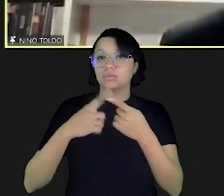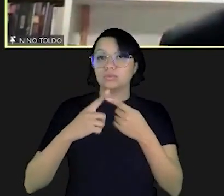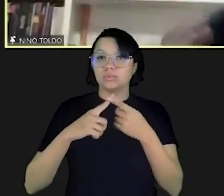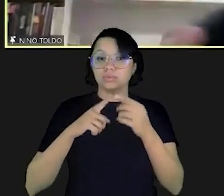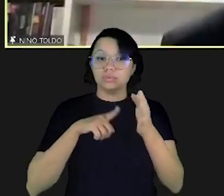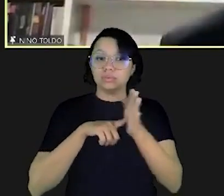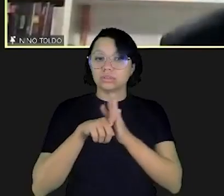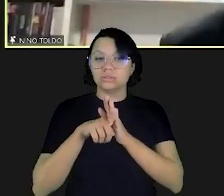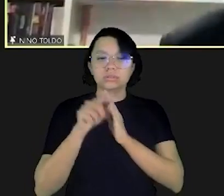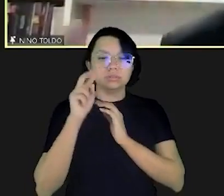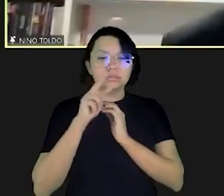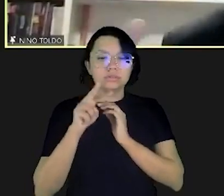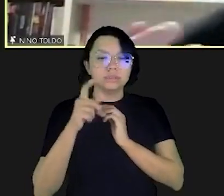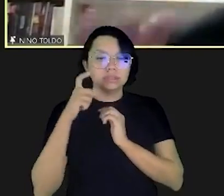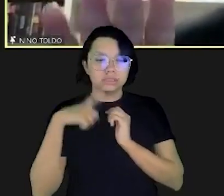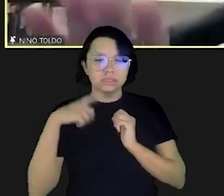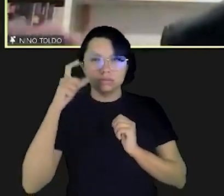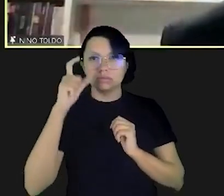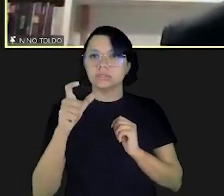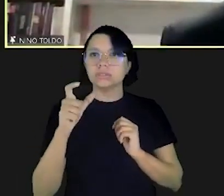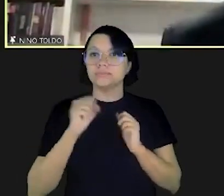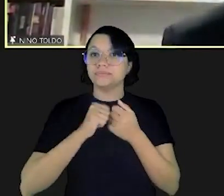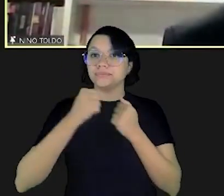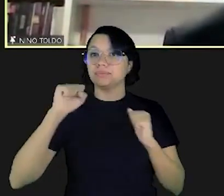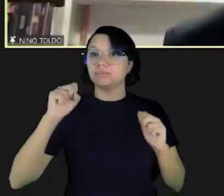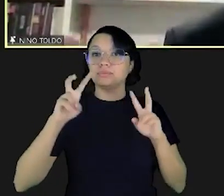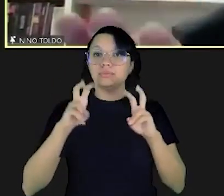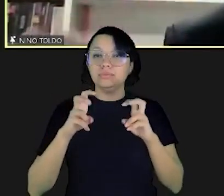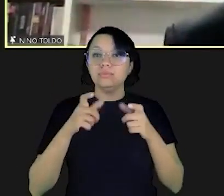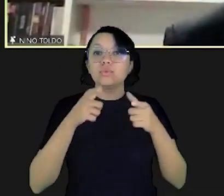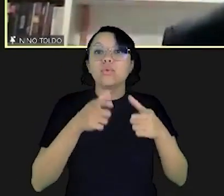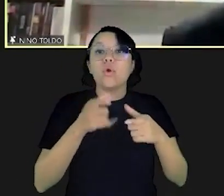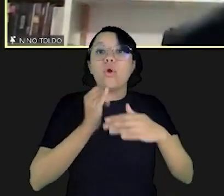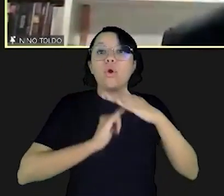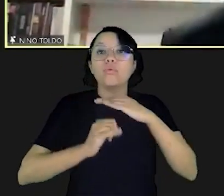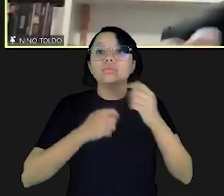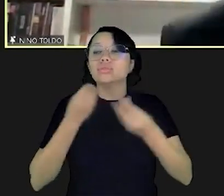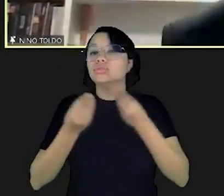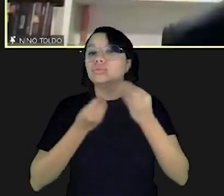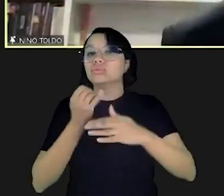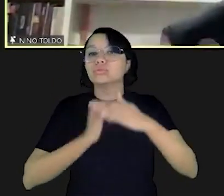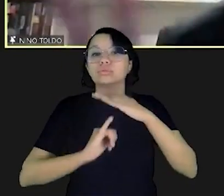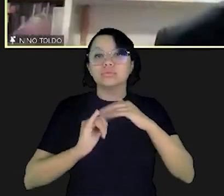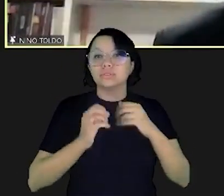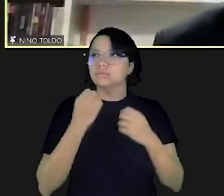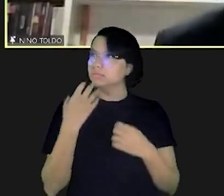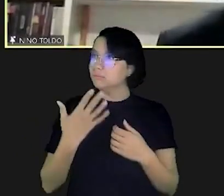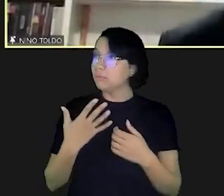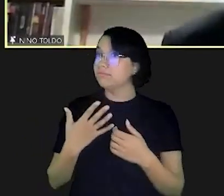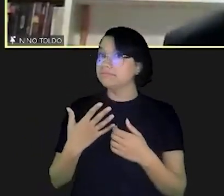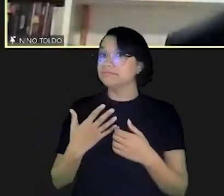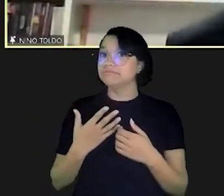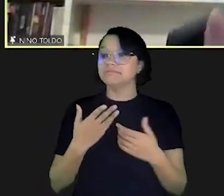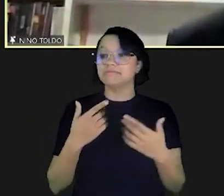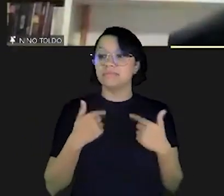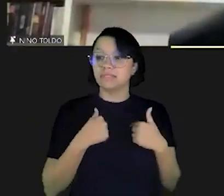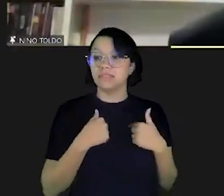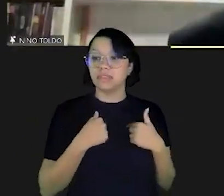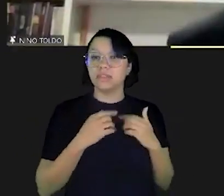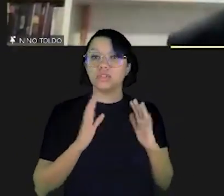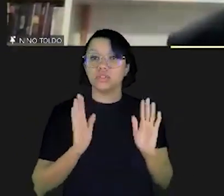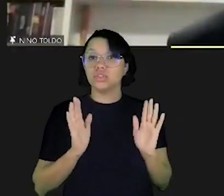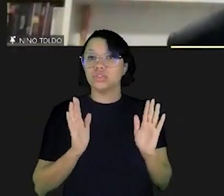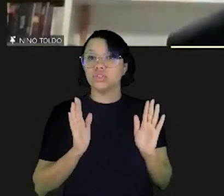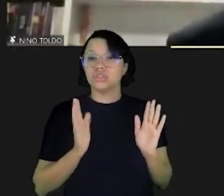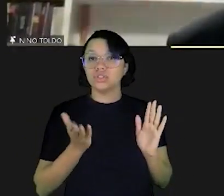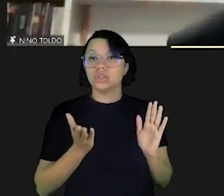introdutório porque até das perguntas é que há um interesse grande sobre onde investir como investir e fica